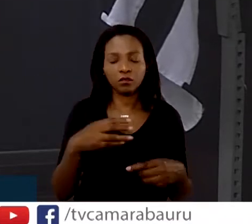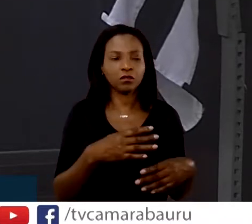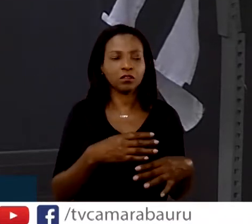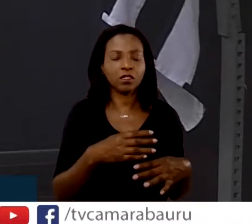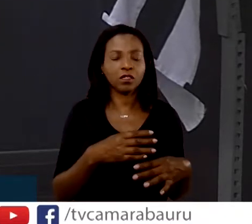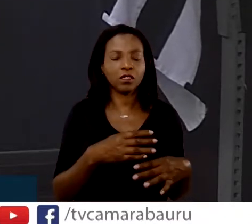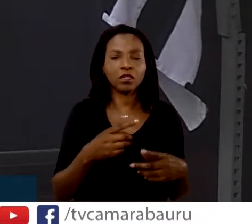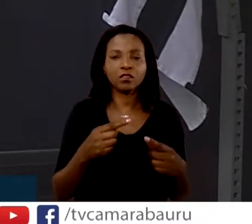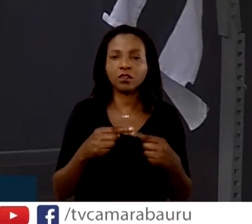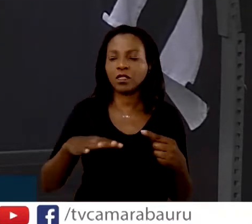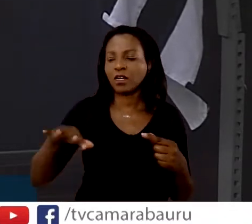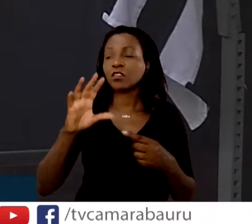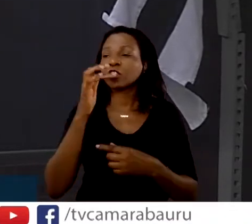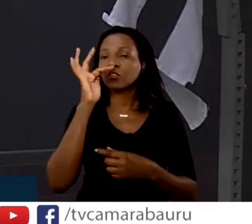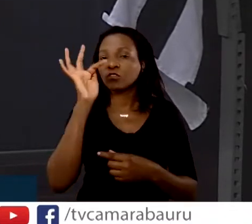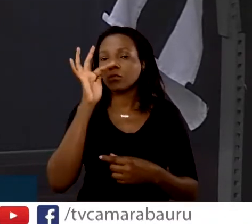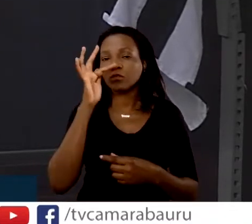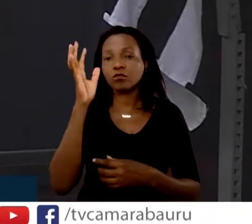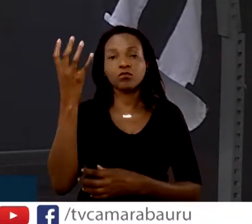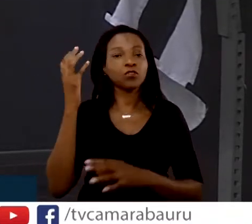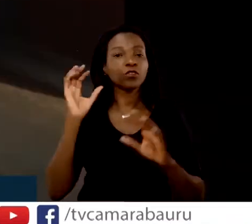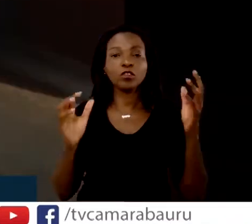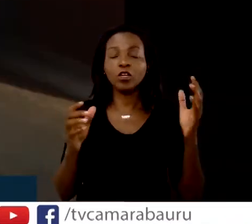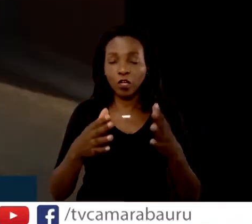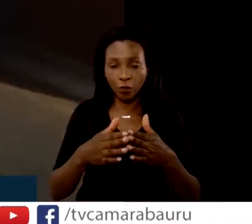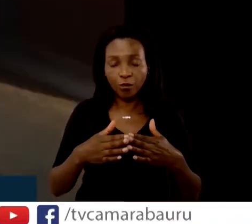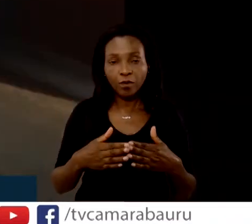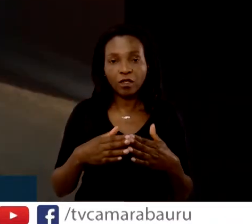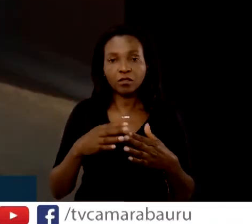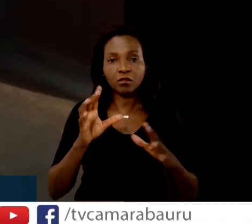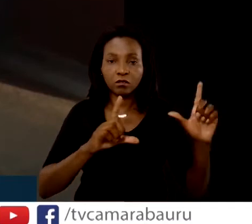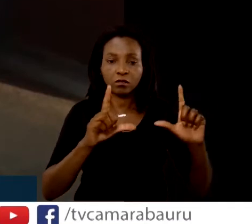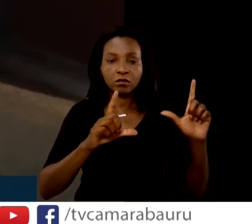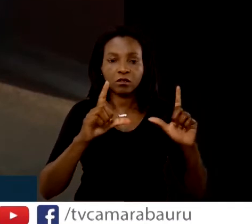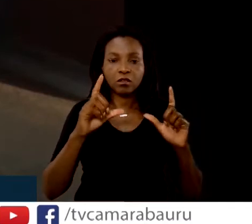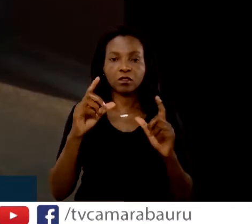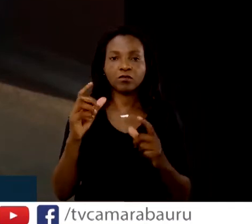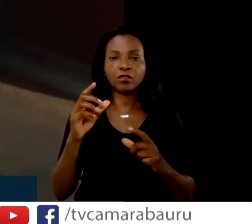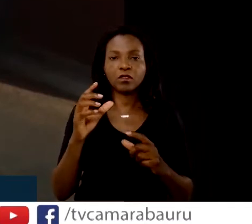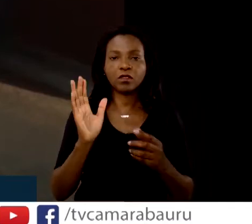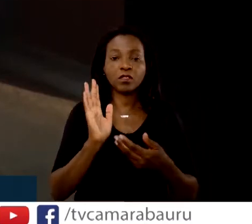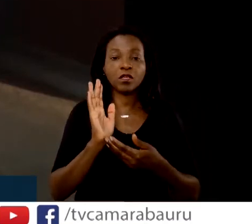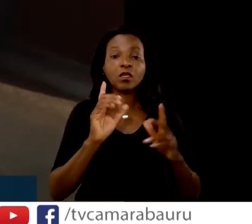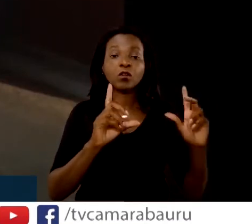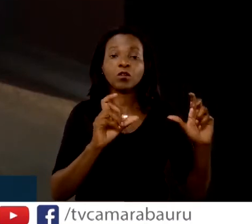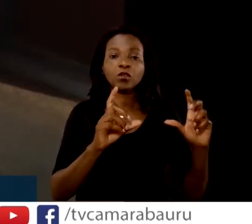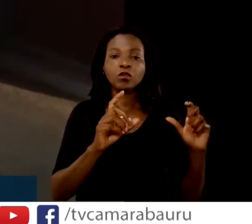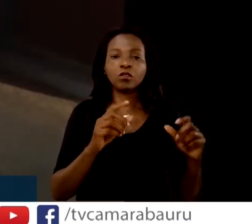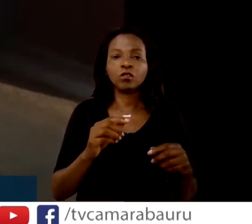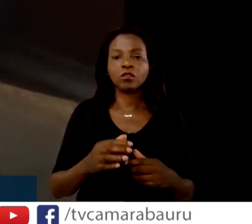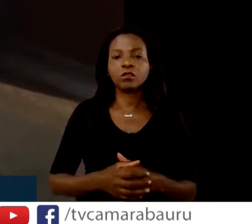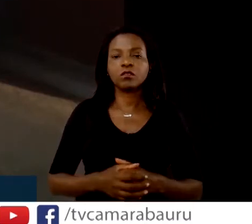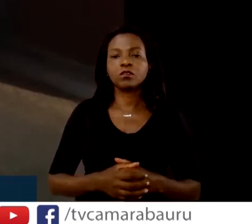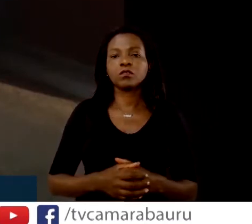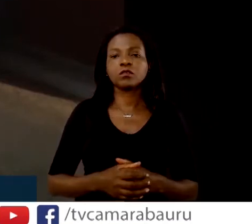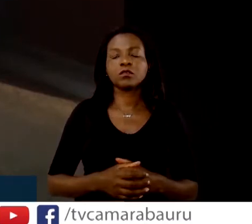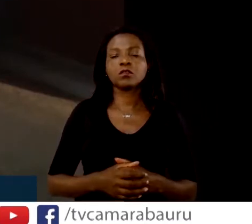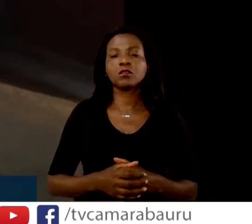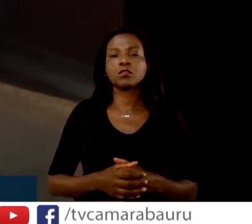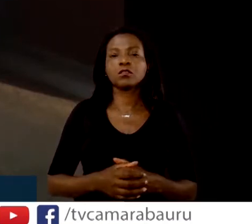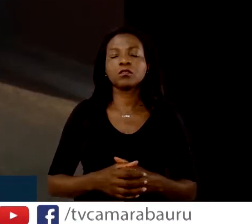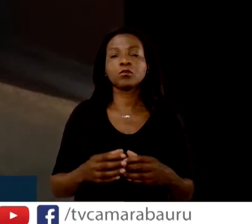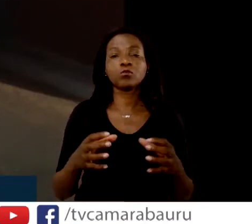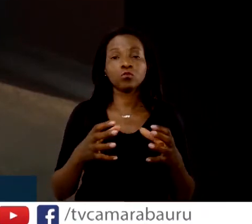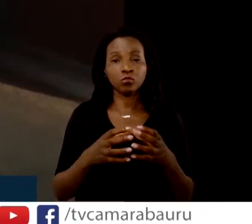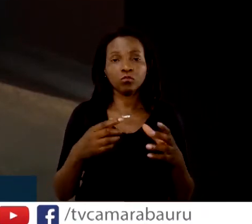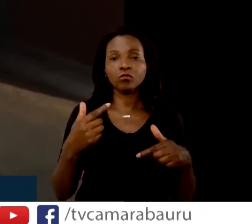Eu peço à TV Câmara que possa soltar uma foto. Isso são os permissionários que atuam nessa área de flores ali do